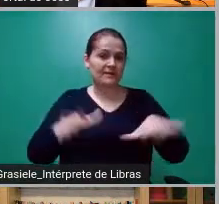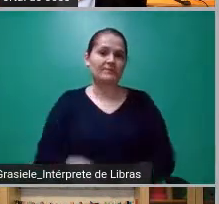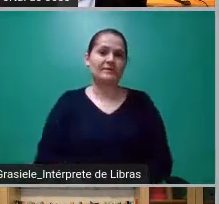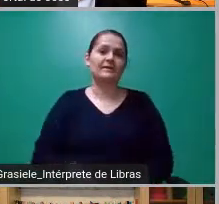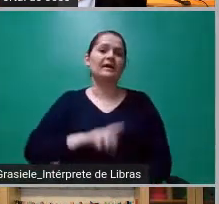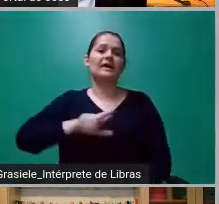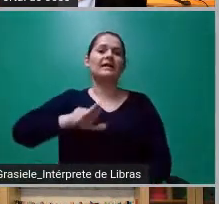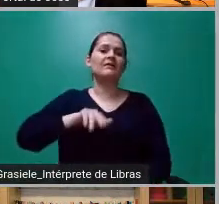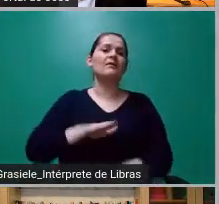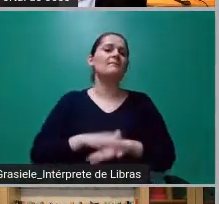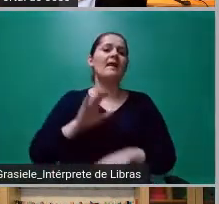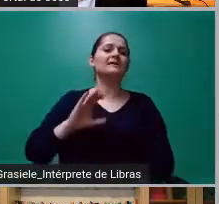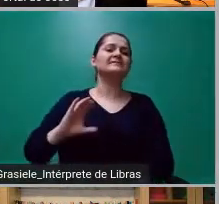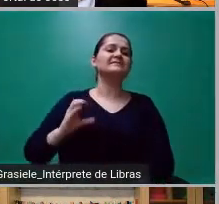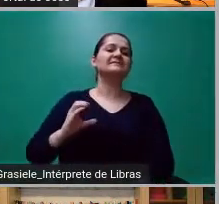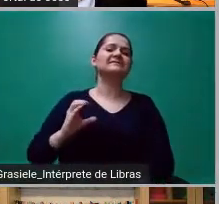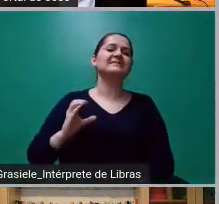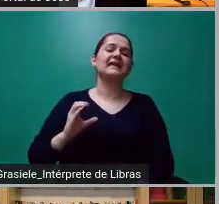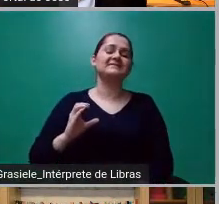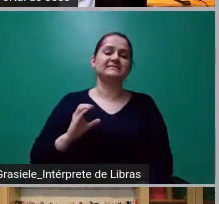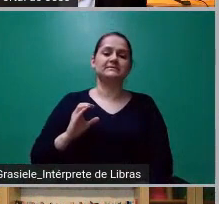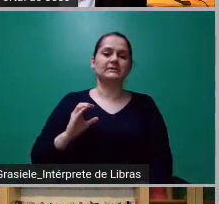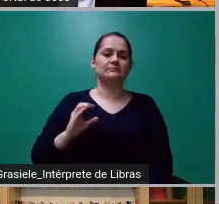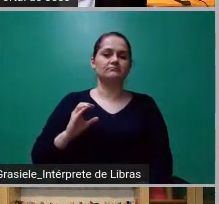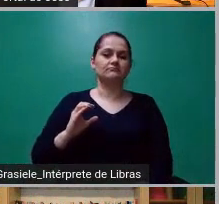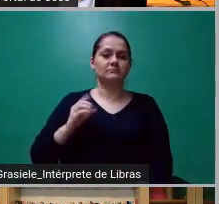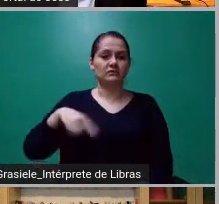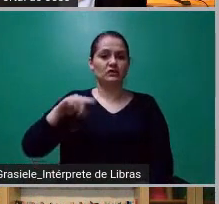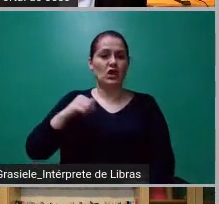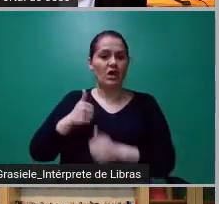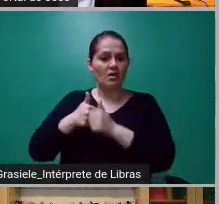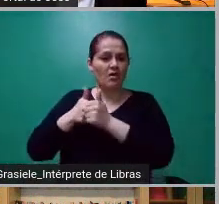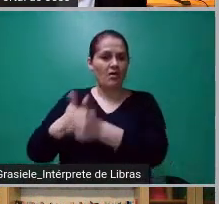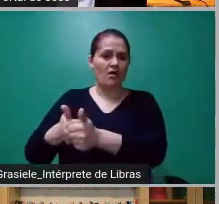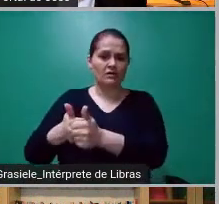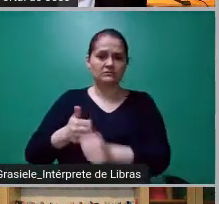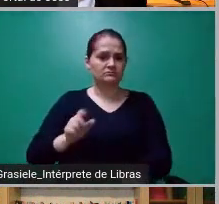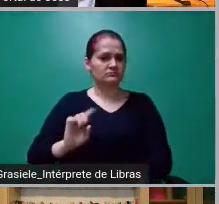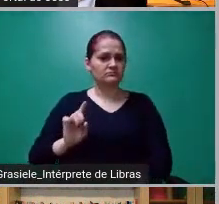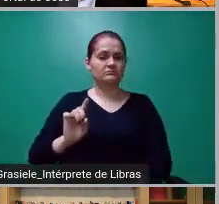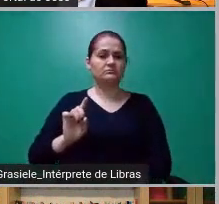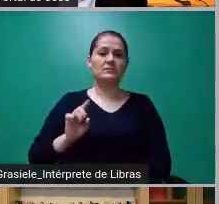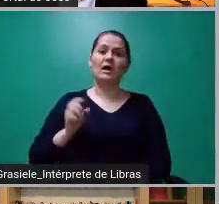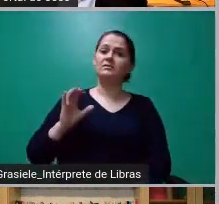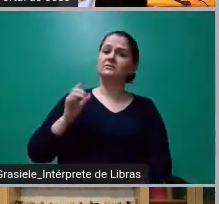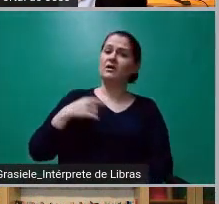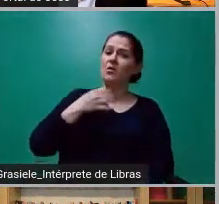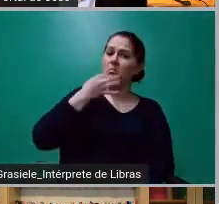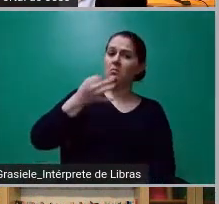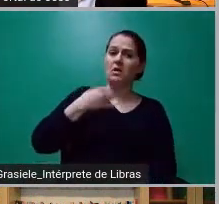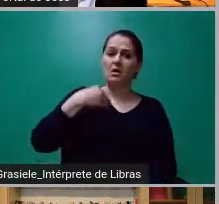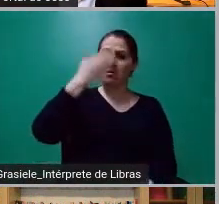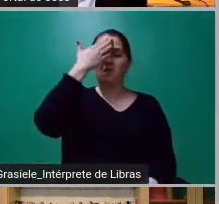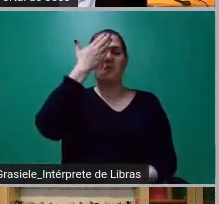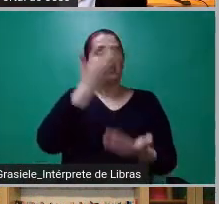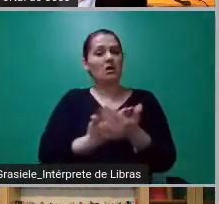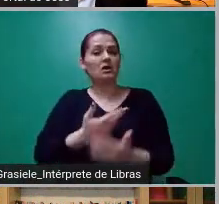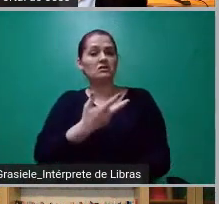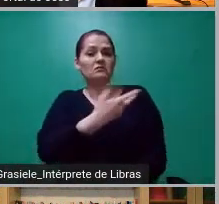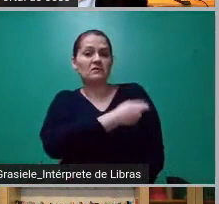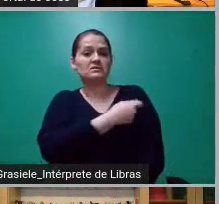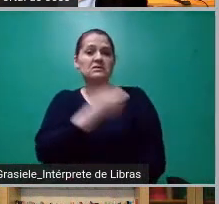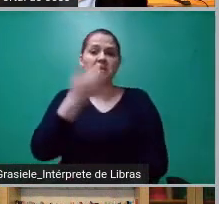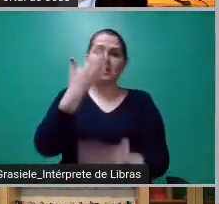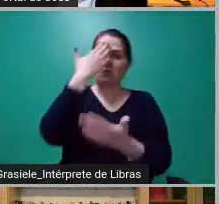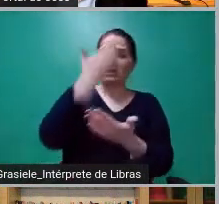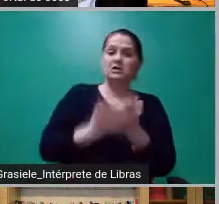ciência, já não é mais um paradigma epistemológico. Não, ela agora é uma questão de opinião. Eu acredito no antibiótico, eu acredito que antibiótico